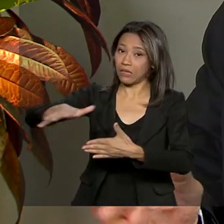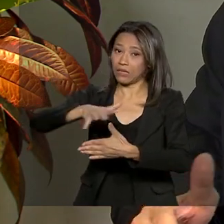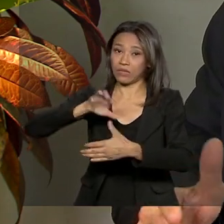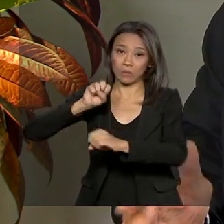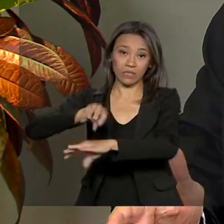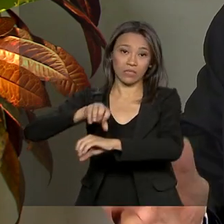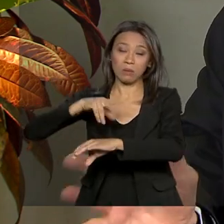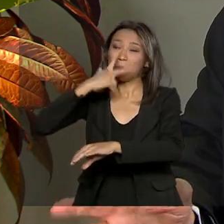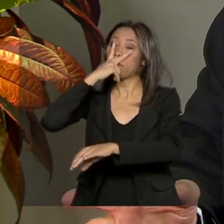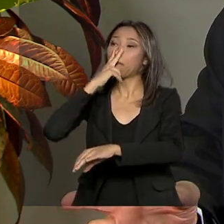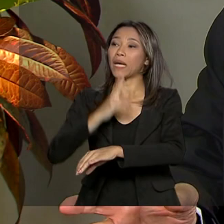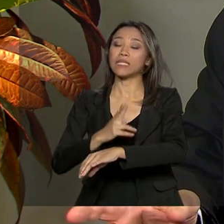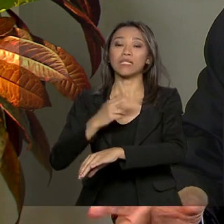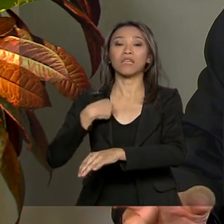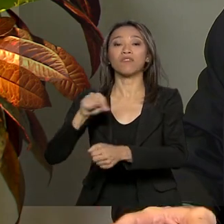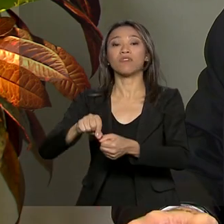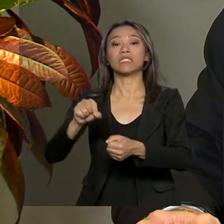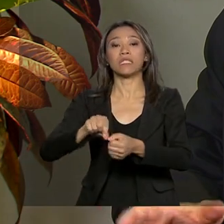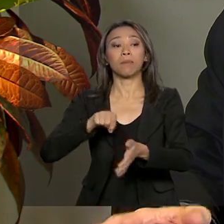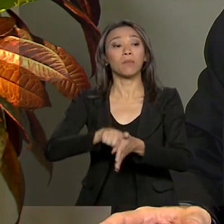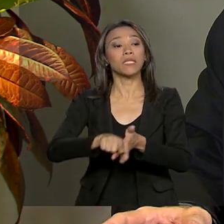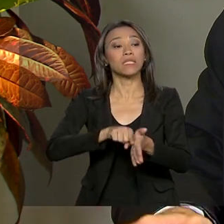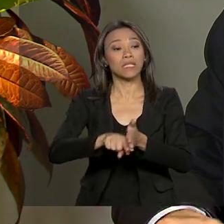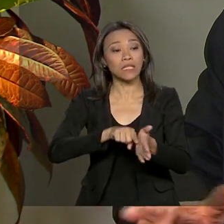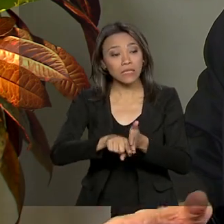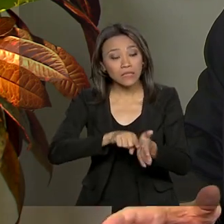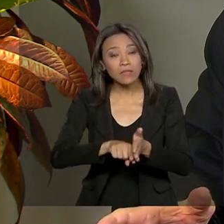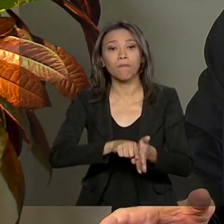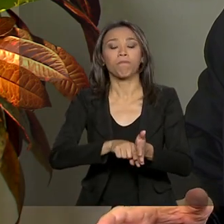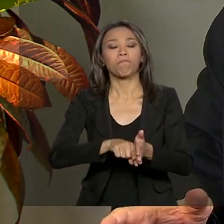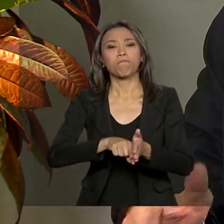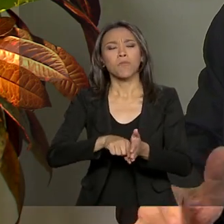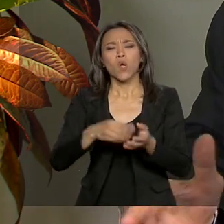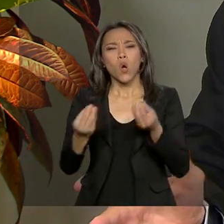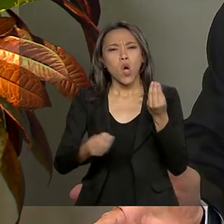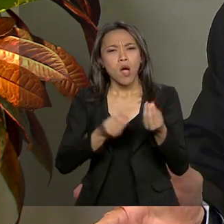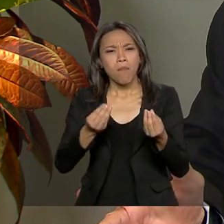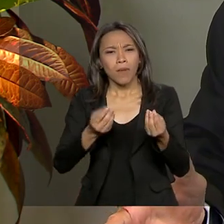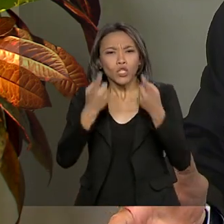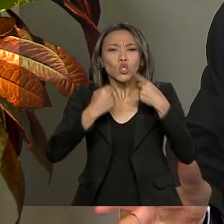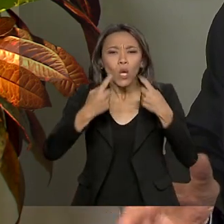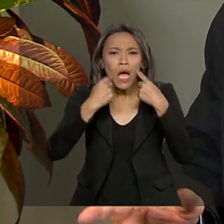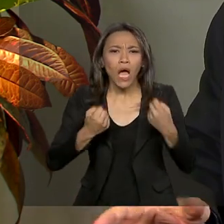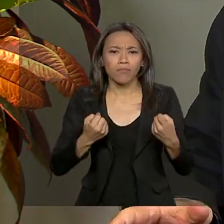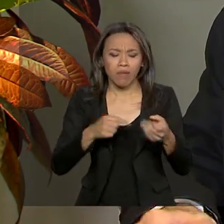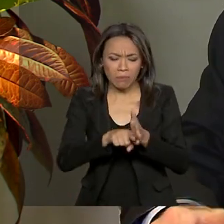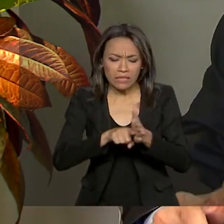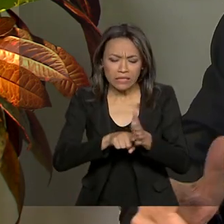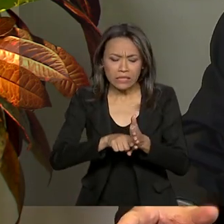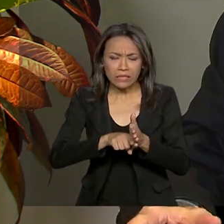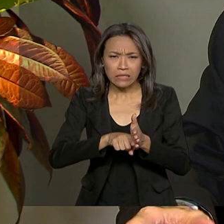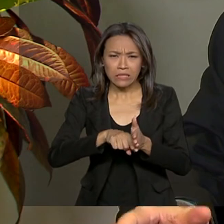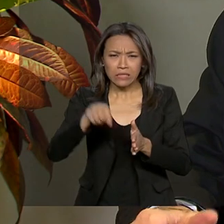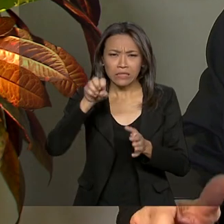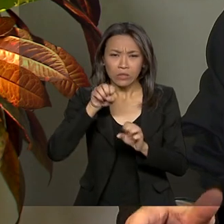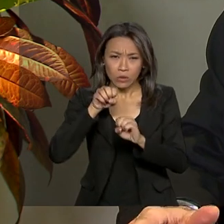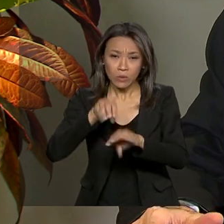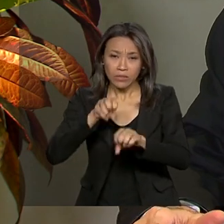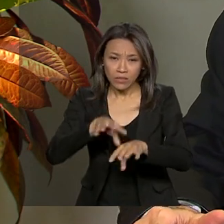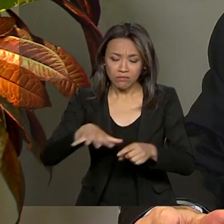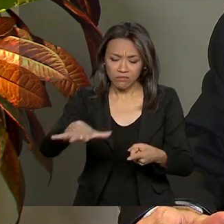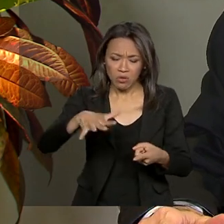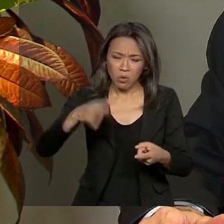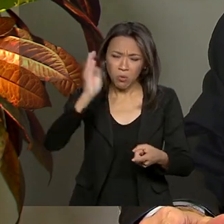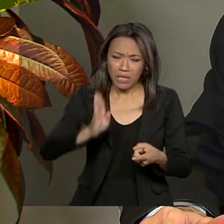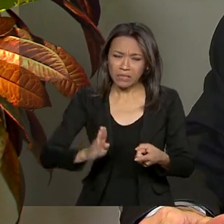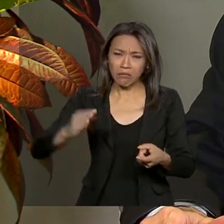parecia que a gente fazia pesquisa sobre a qualidade da educação brasileira a cada semana, para a gente chorar. Que toda semana tinha uma pesquisa sobre educação para dizer